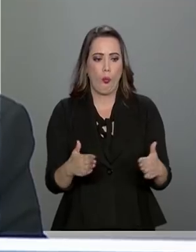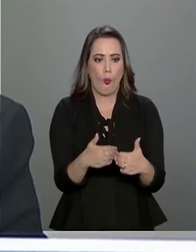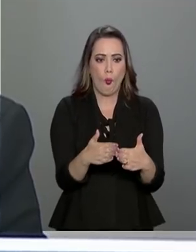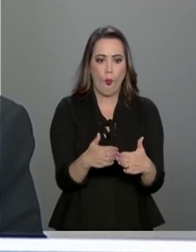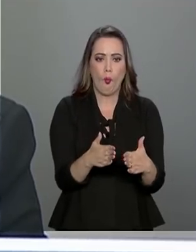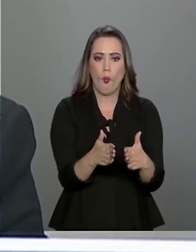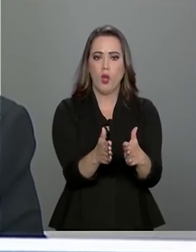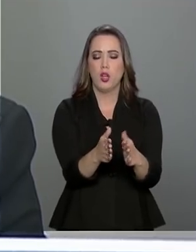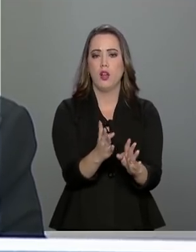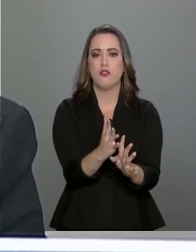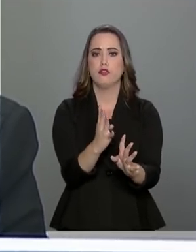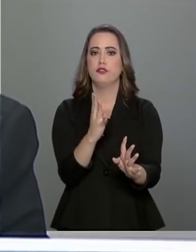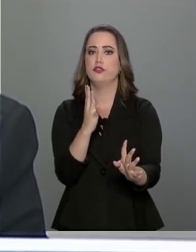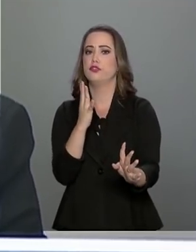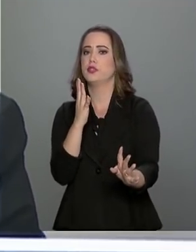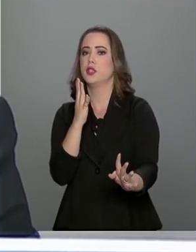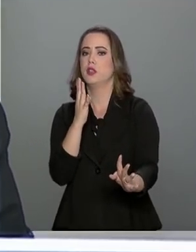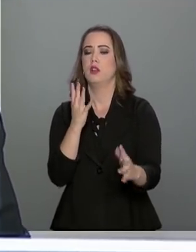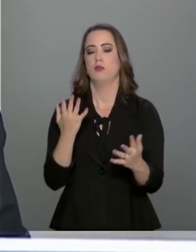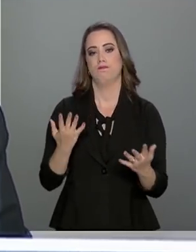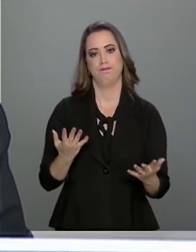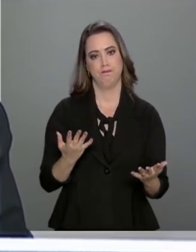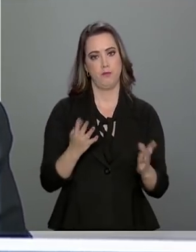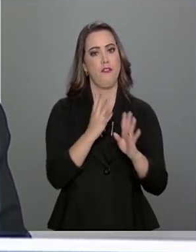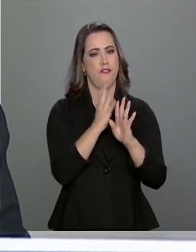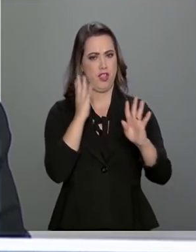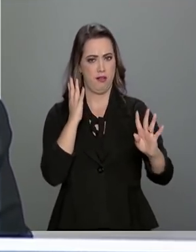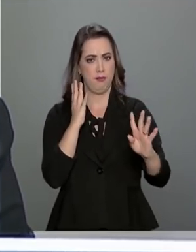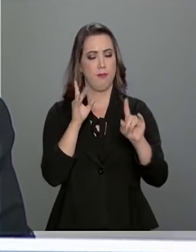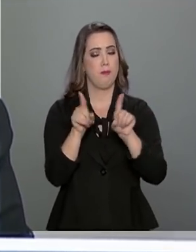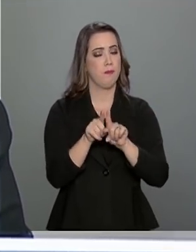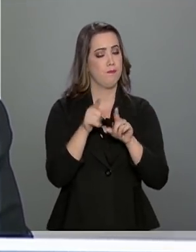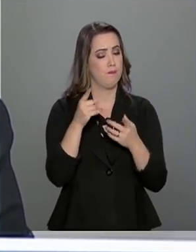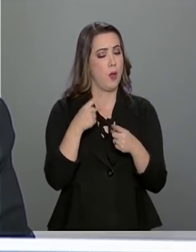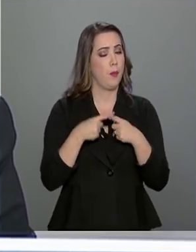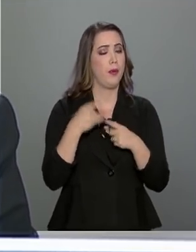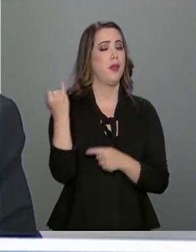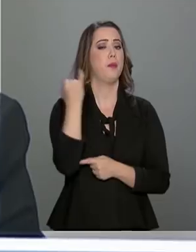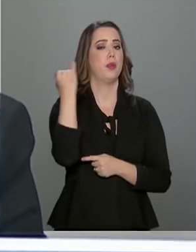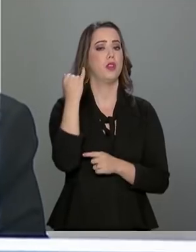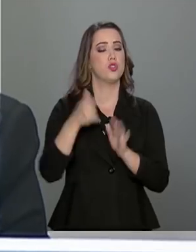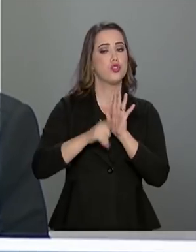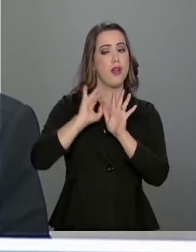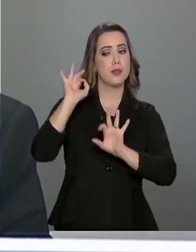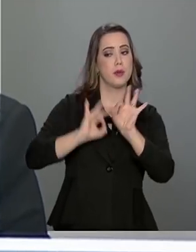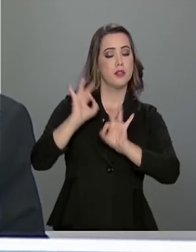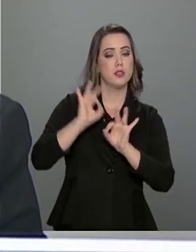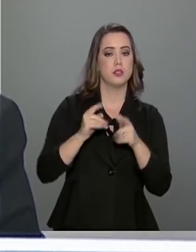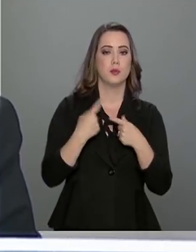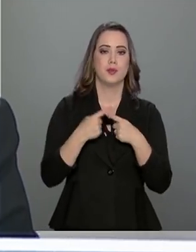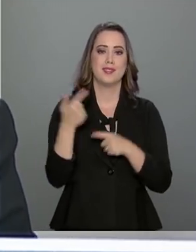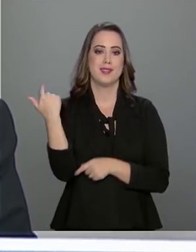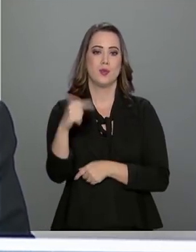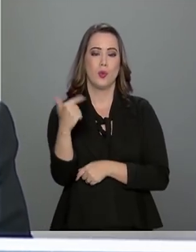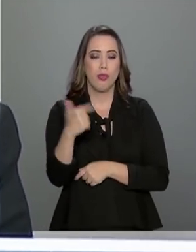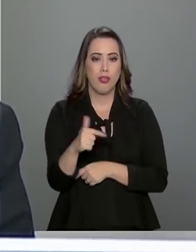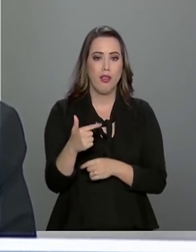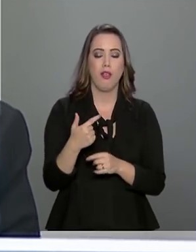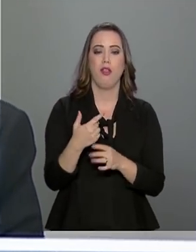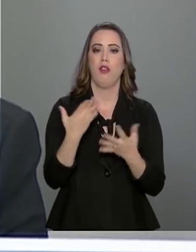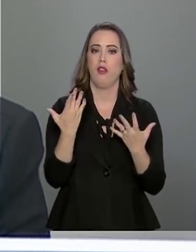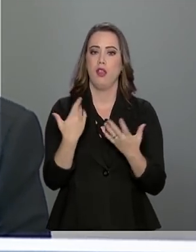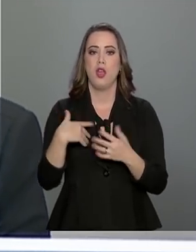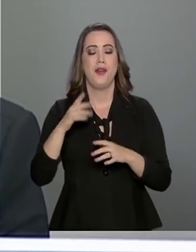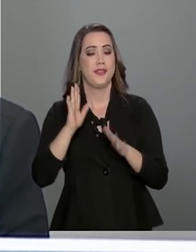a gente quer evitar esse ano Por que é importante a operação? Porque quando não se tem uma disciplina nesse fluxo